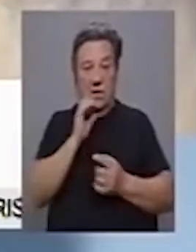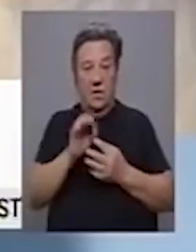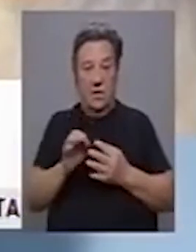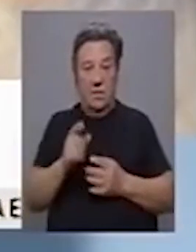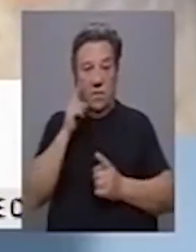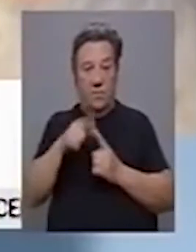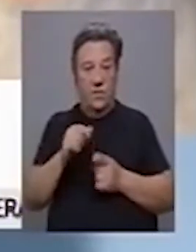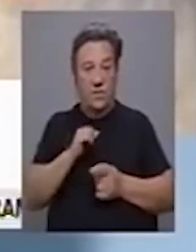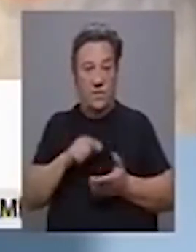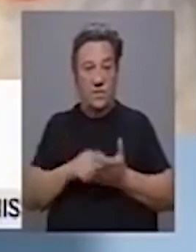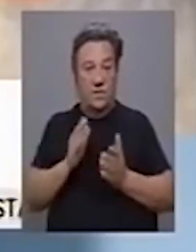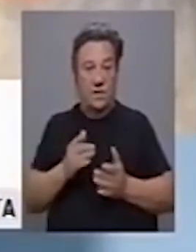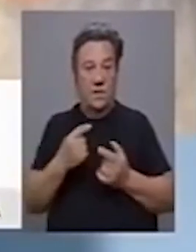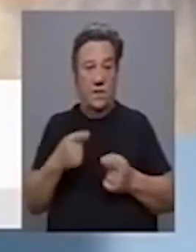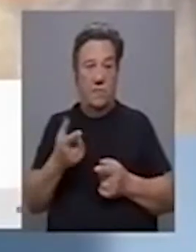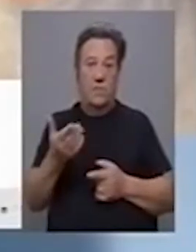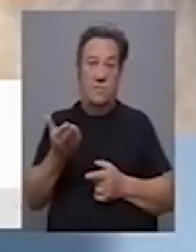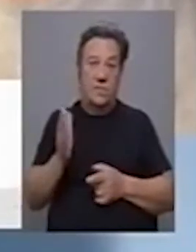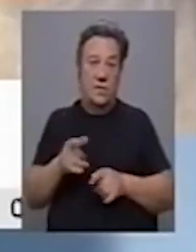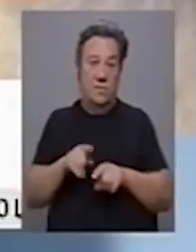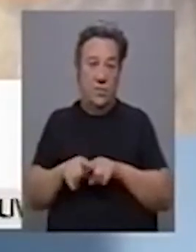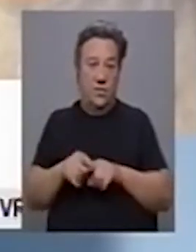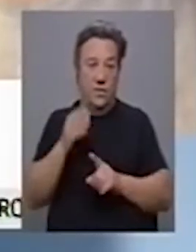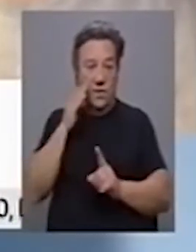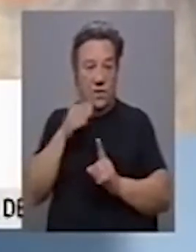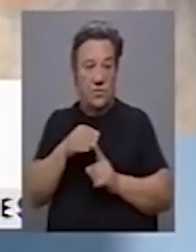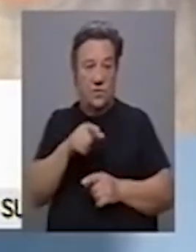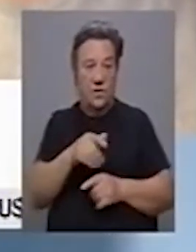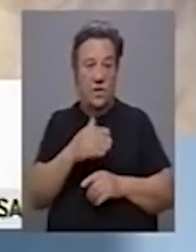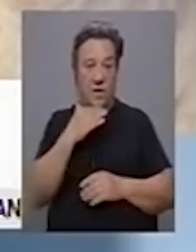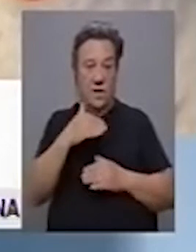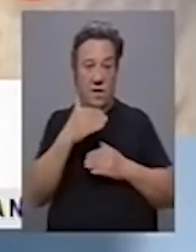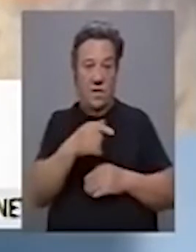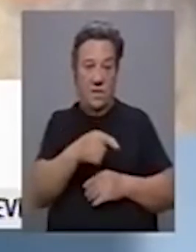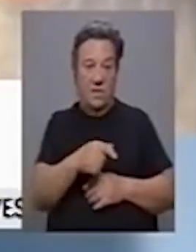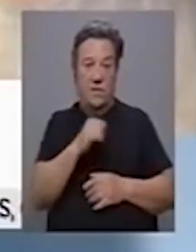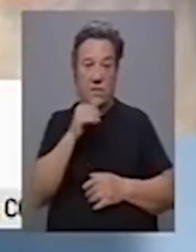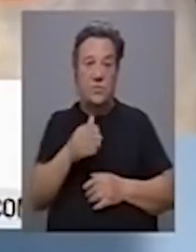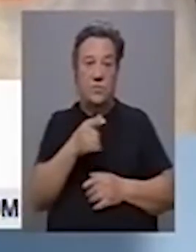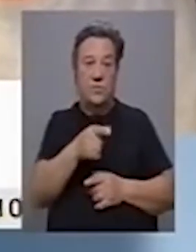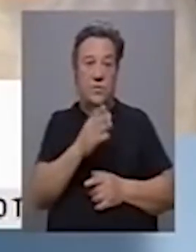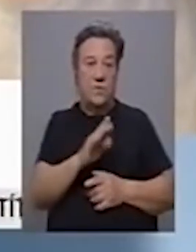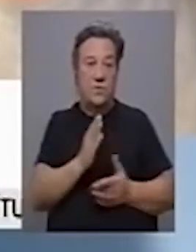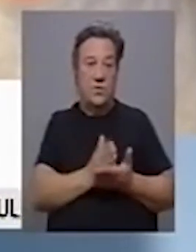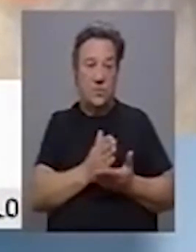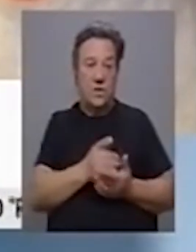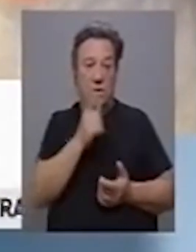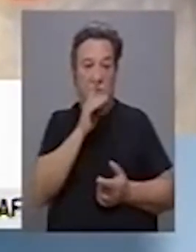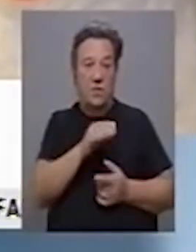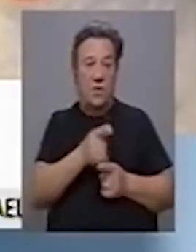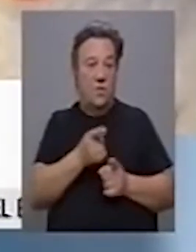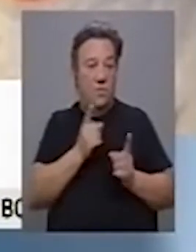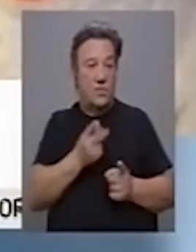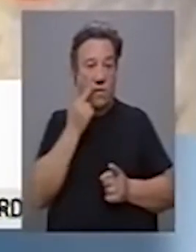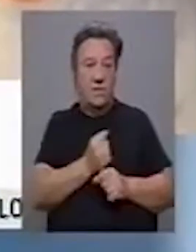apontam-nos para a necessidade de termos aqui políticas muito direcionadas a esta faixa etária, sobretudo àqueles que estão a estudar e àqueles que estão a começar